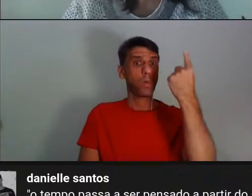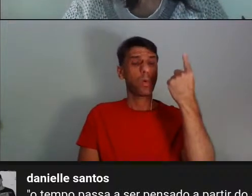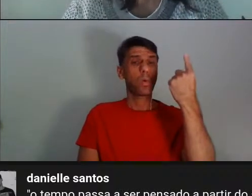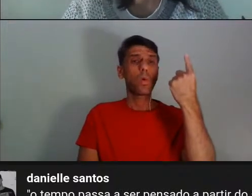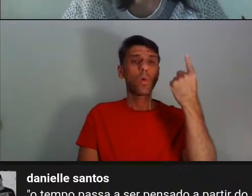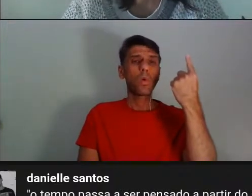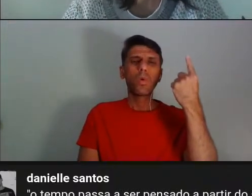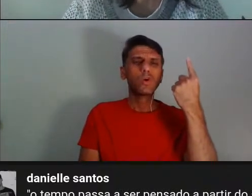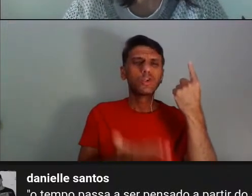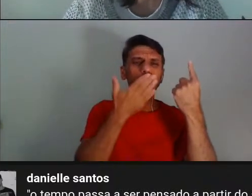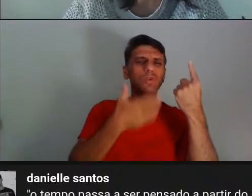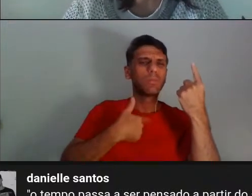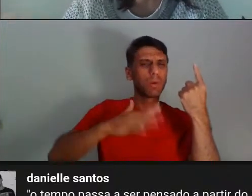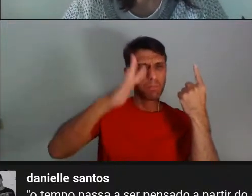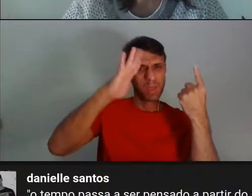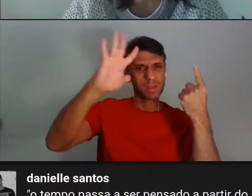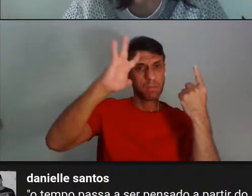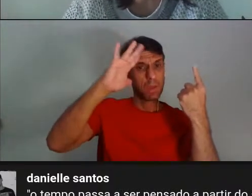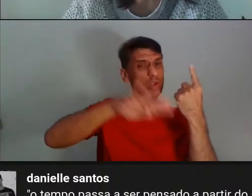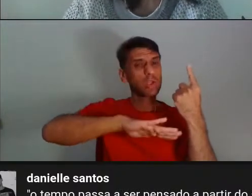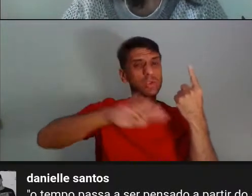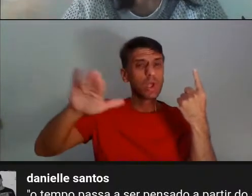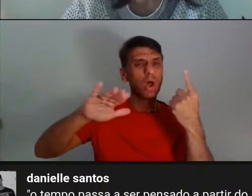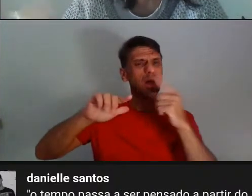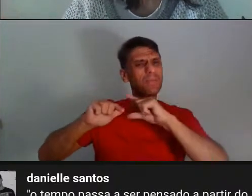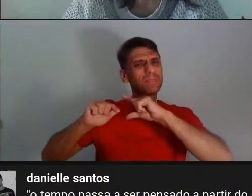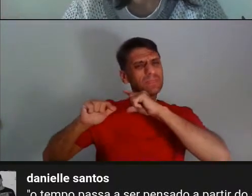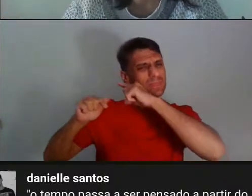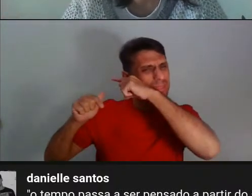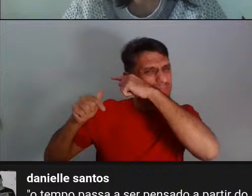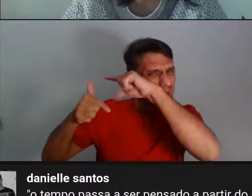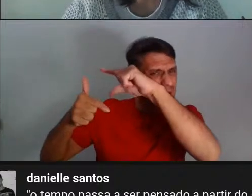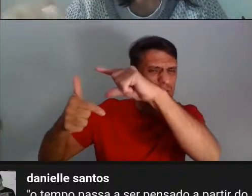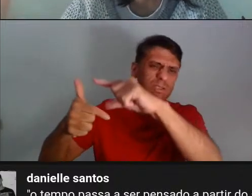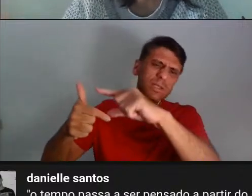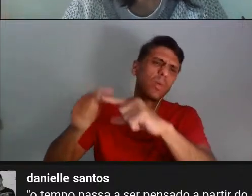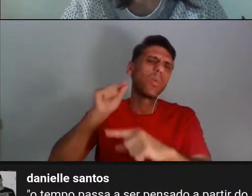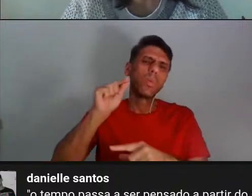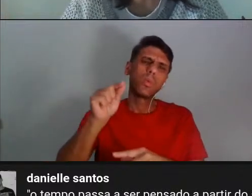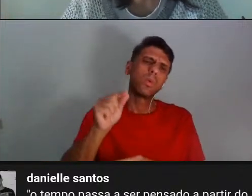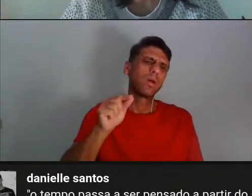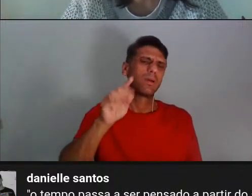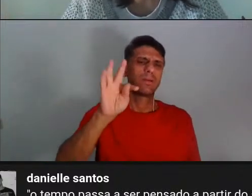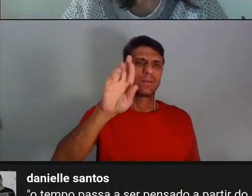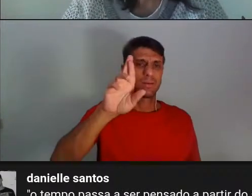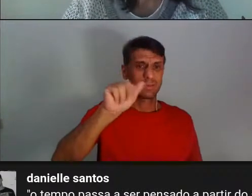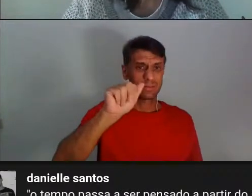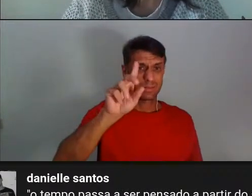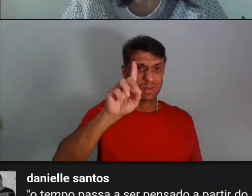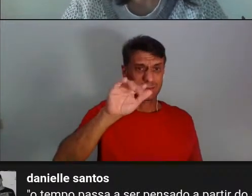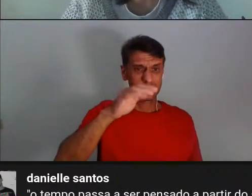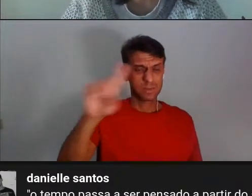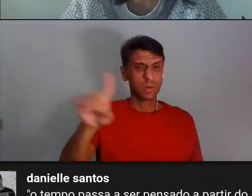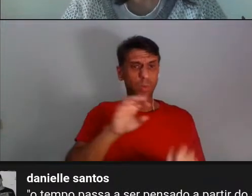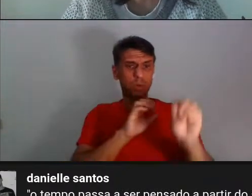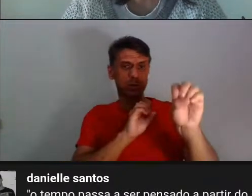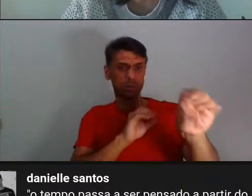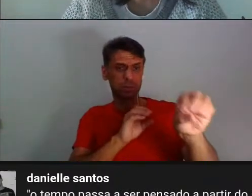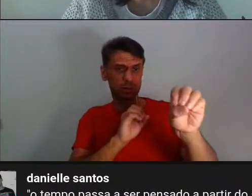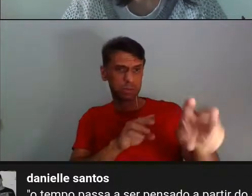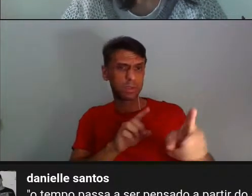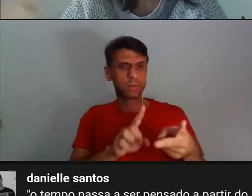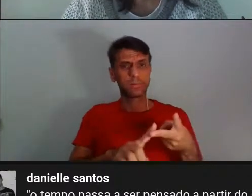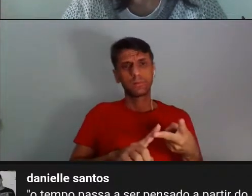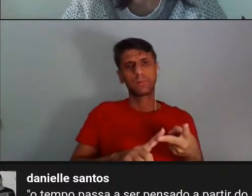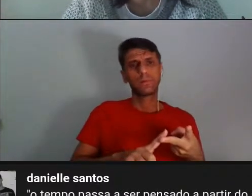pensamento, muitas vezes é, né, a gente tem a tradição, tradição em vários sentidos, tradição de ensino, tradição de